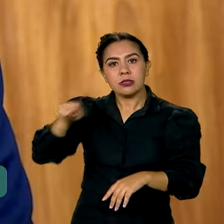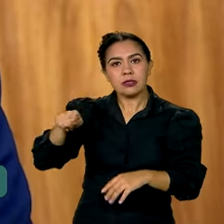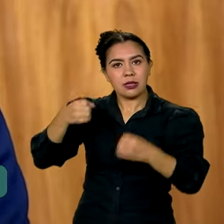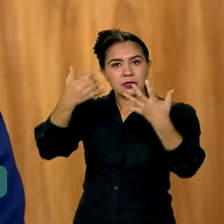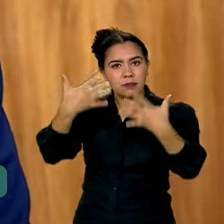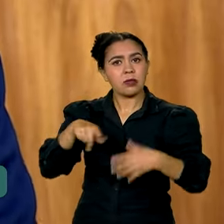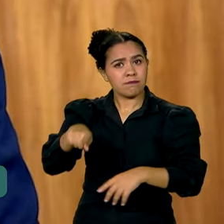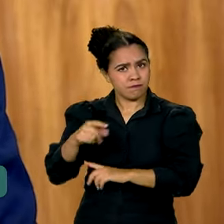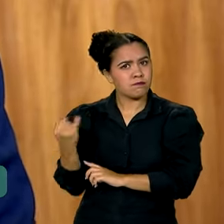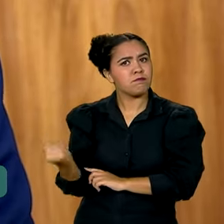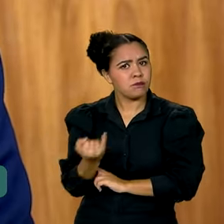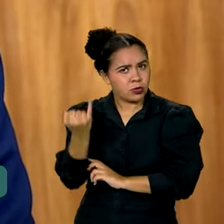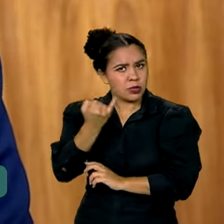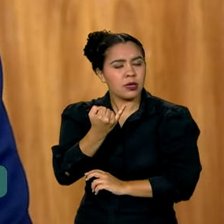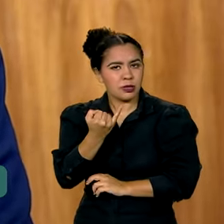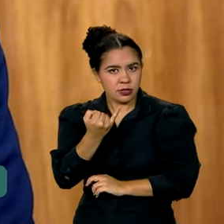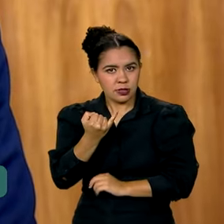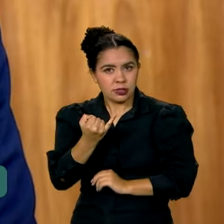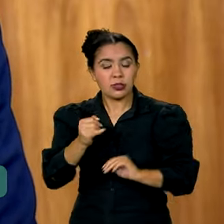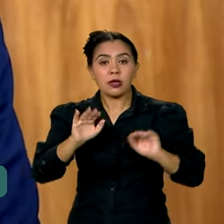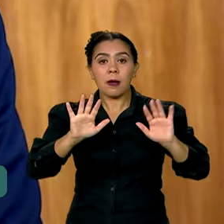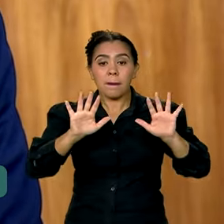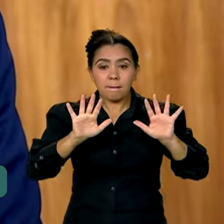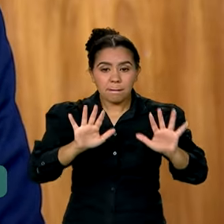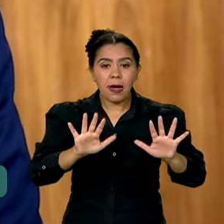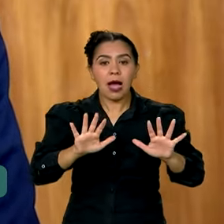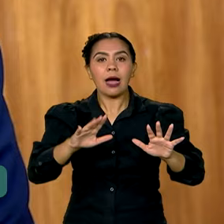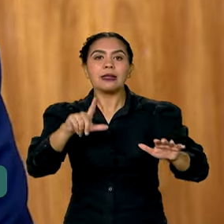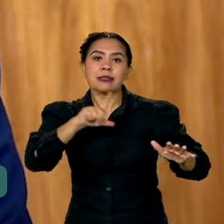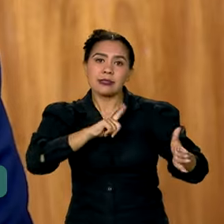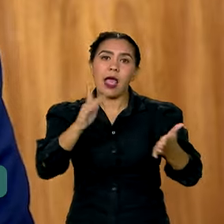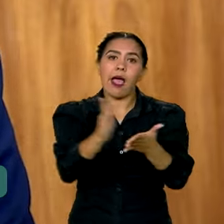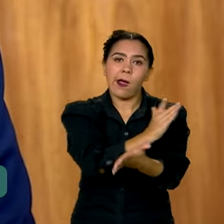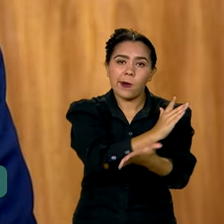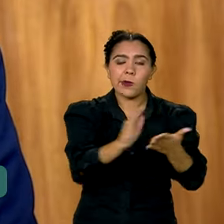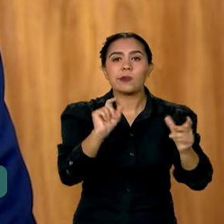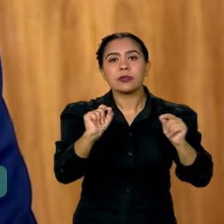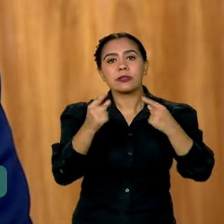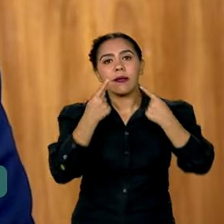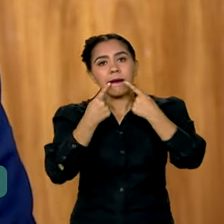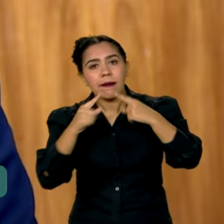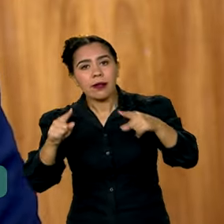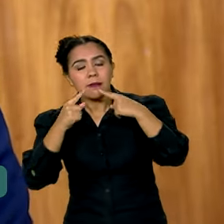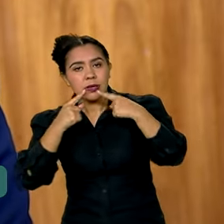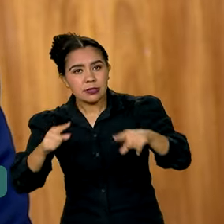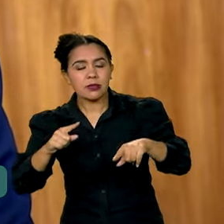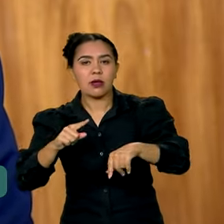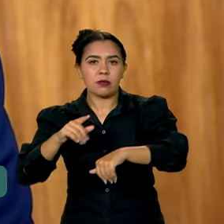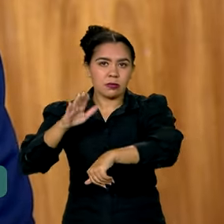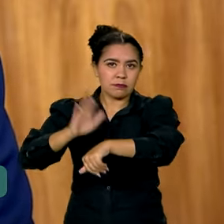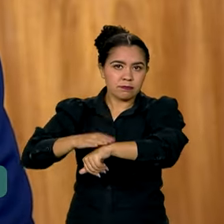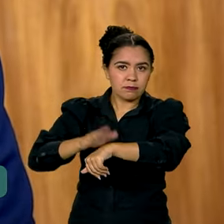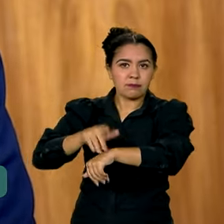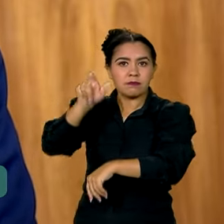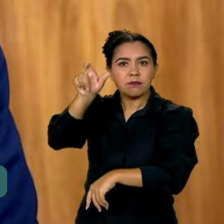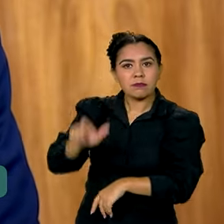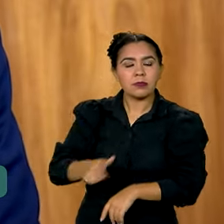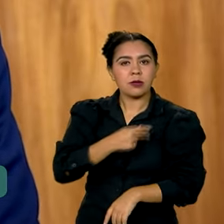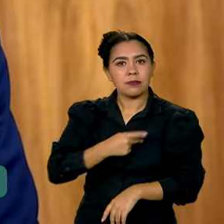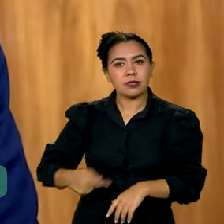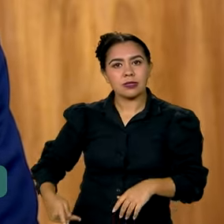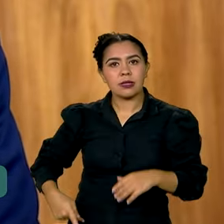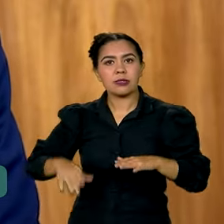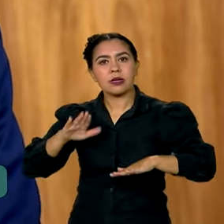significativo à luz das reclamações que o próprio presidente nem sempre